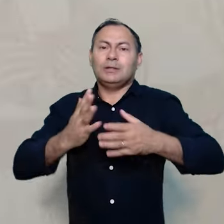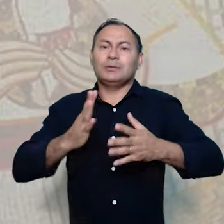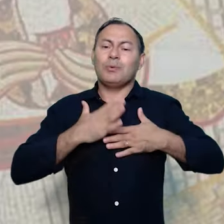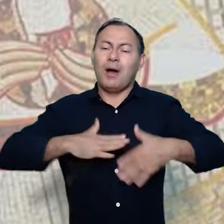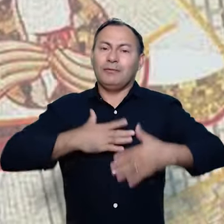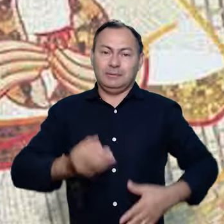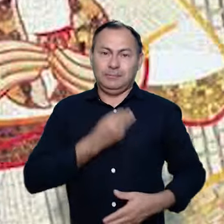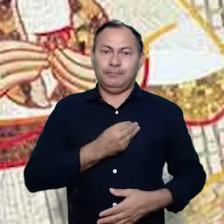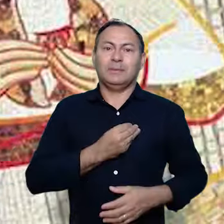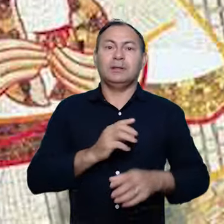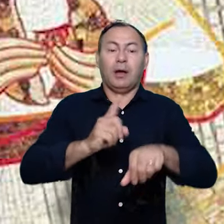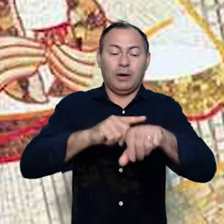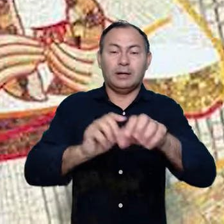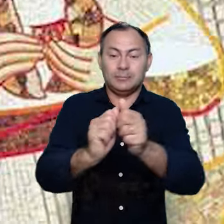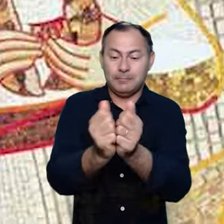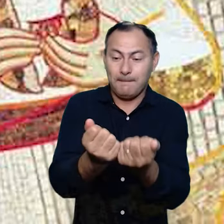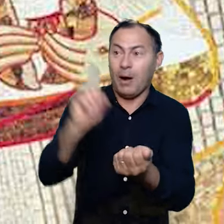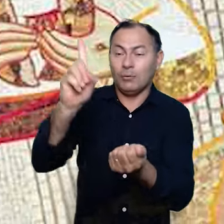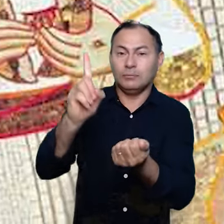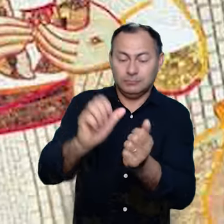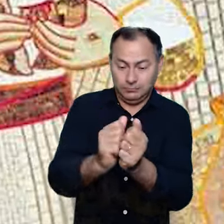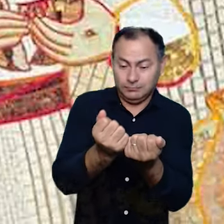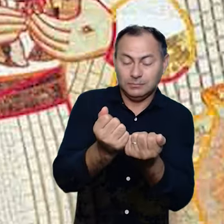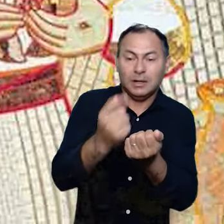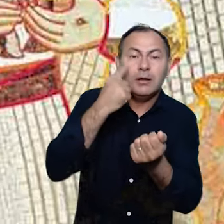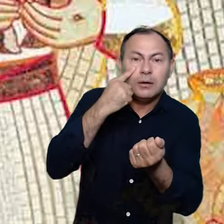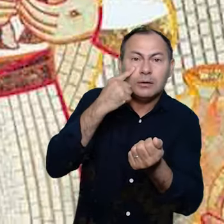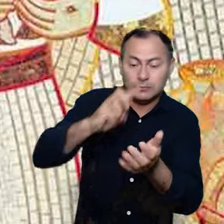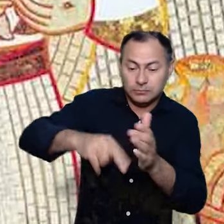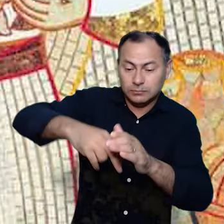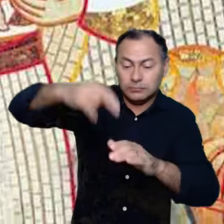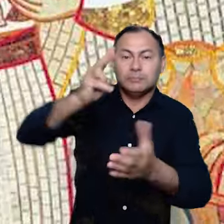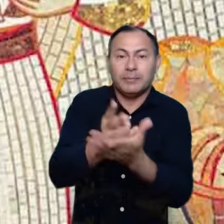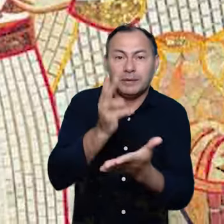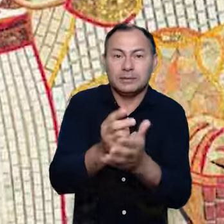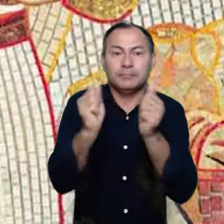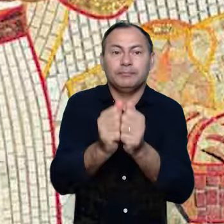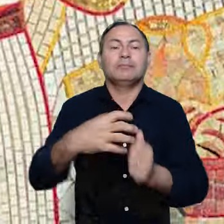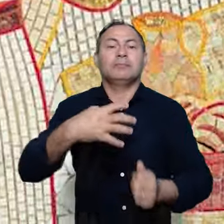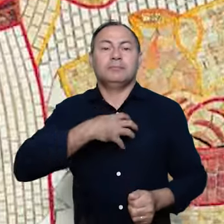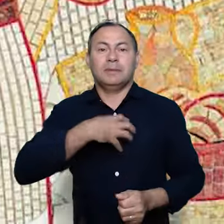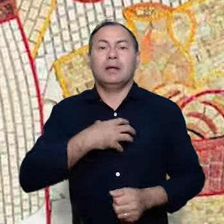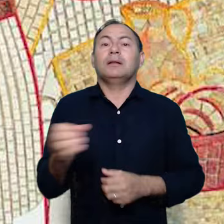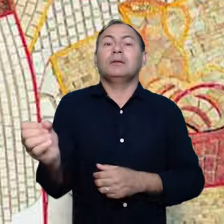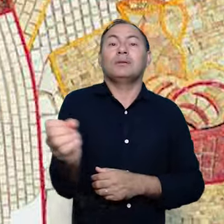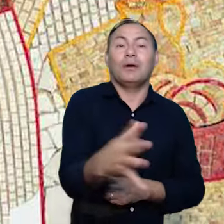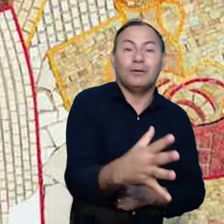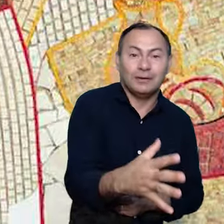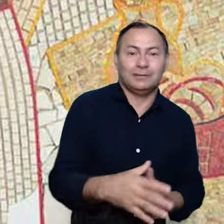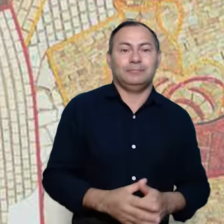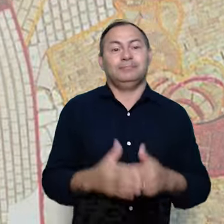e vivo, na fração do pão, permitindo que o ressuscitado permaneça com eles de uma maneira nova.